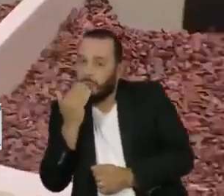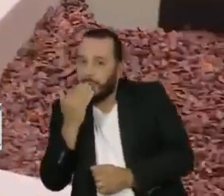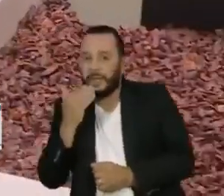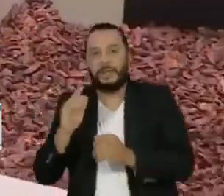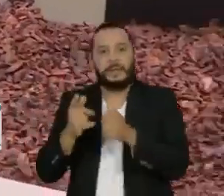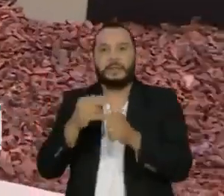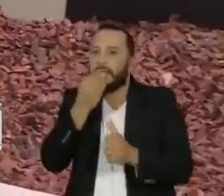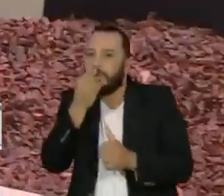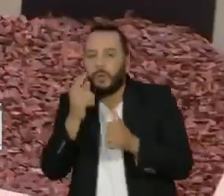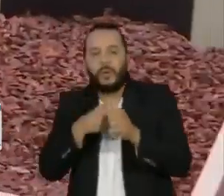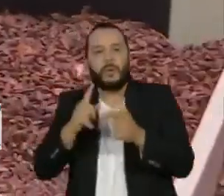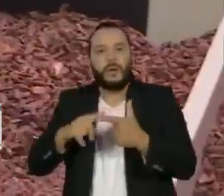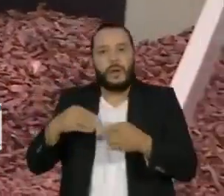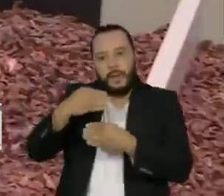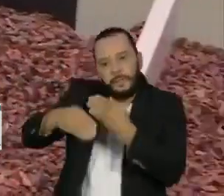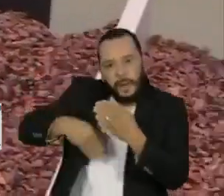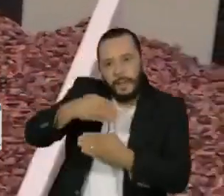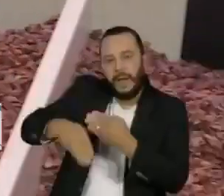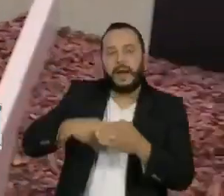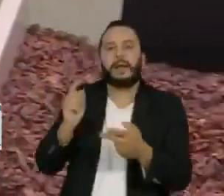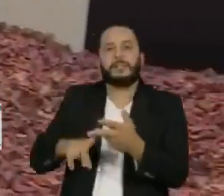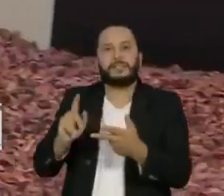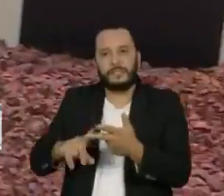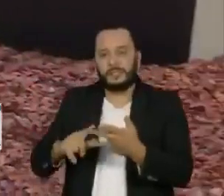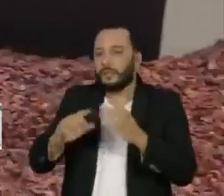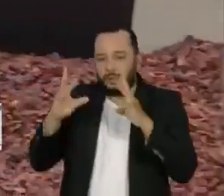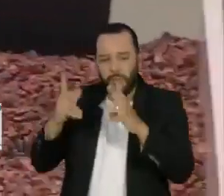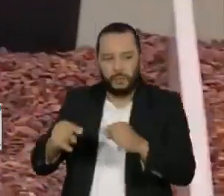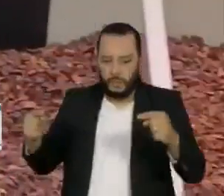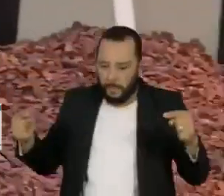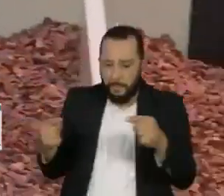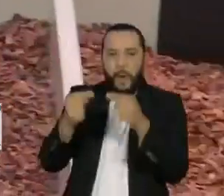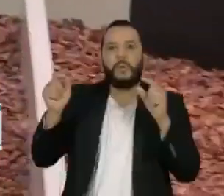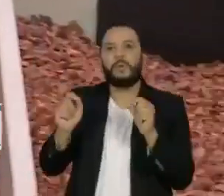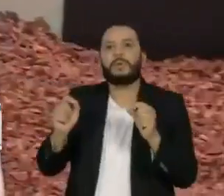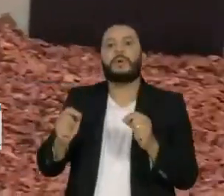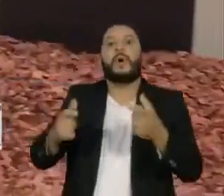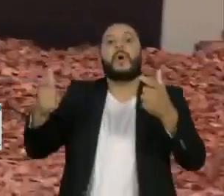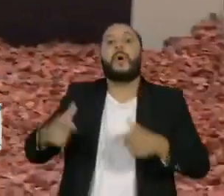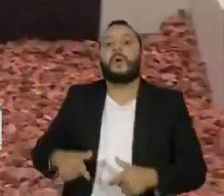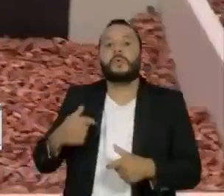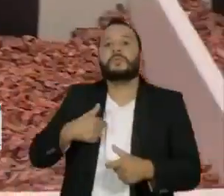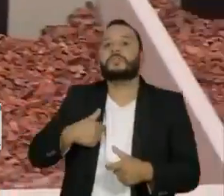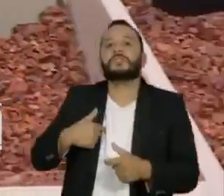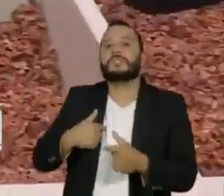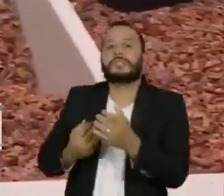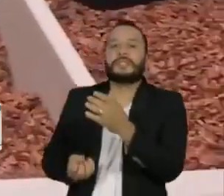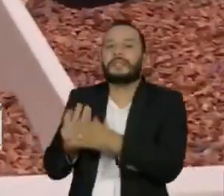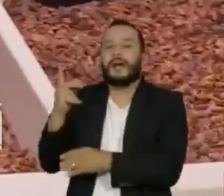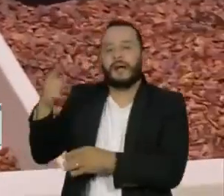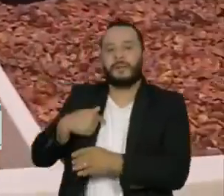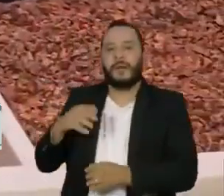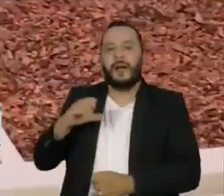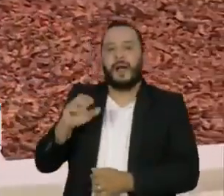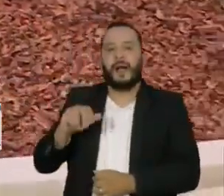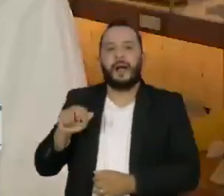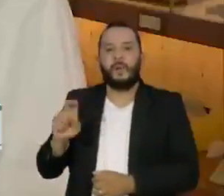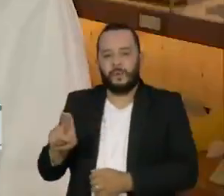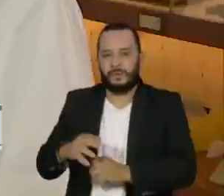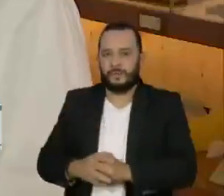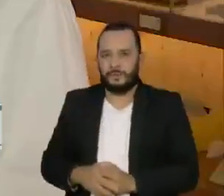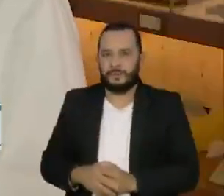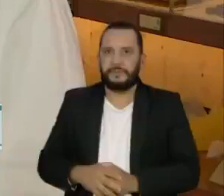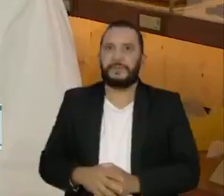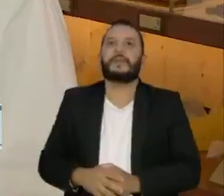Opção desta chocolateria que expõe para o cliente até a origem do cacau. A gente faz um tour na fábrica,